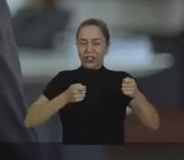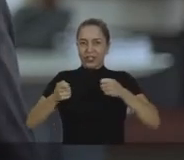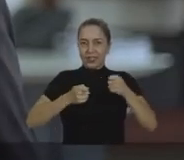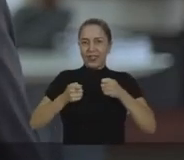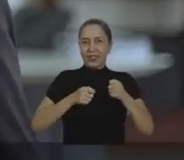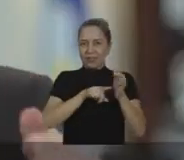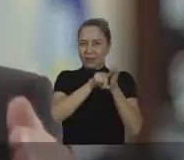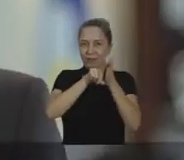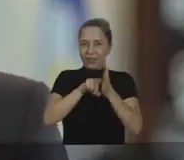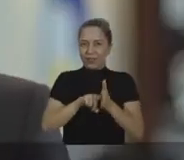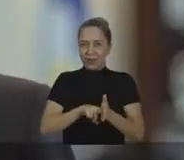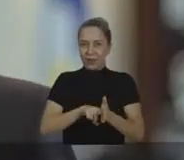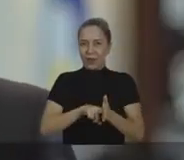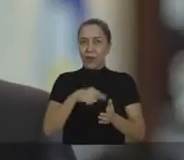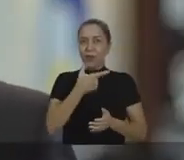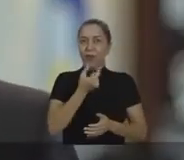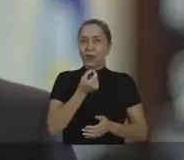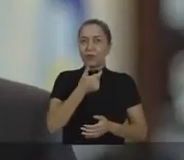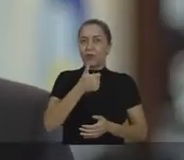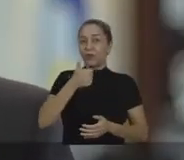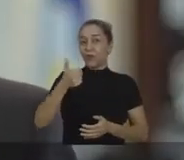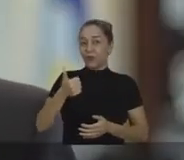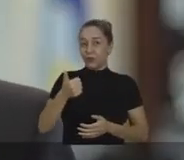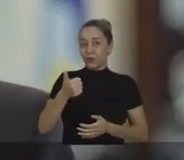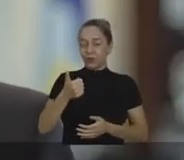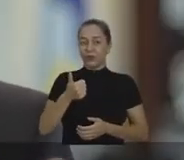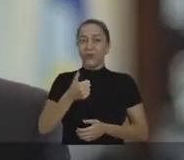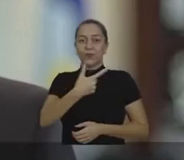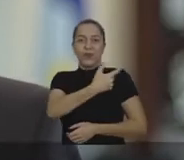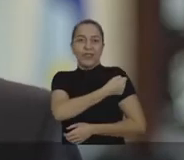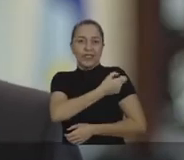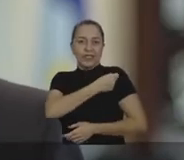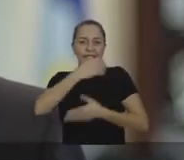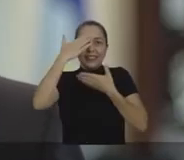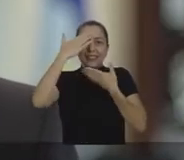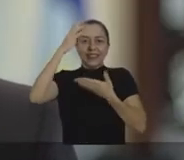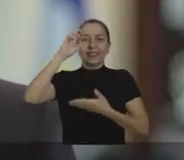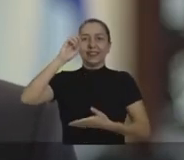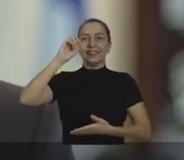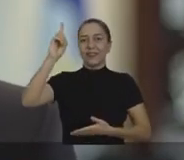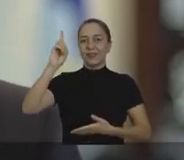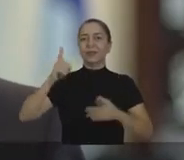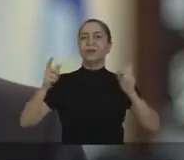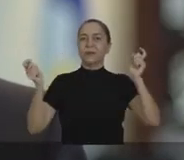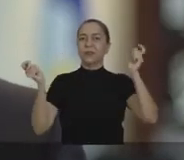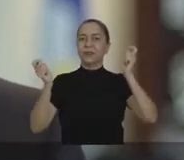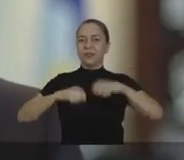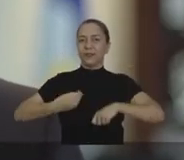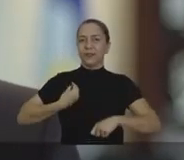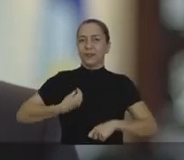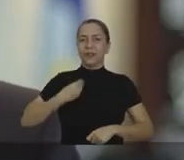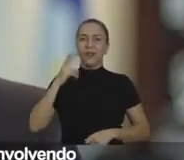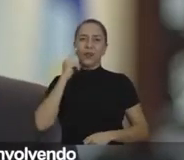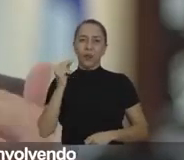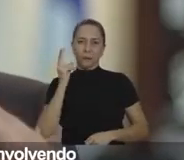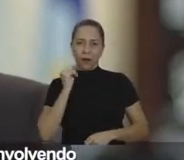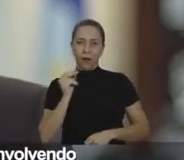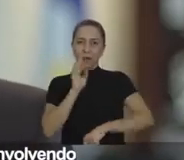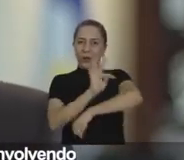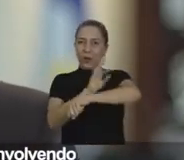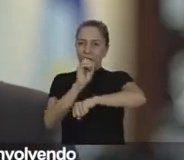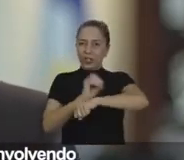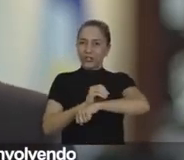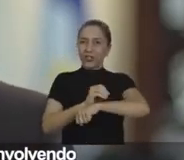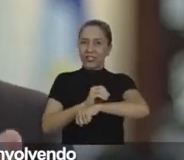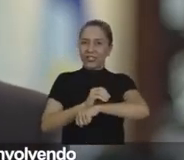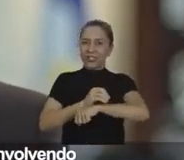equilíbrio fiscal. 2021 vem com a vacina, graças a Deus, e assim nós vamos poder ter uma vida normal e o nosso